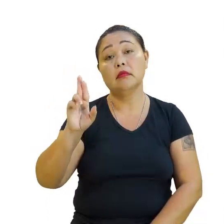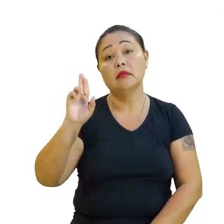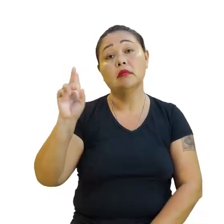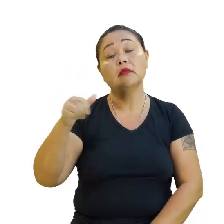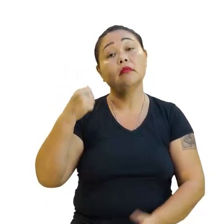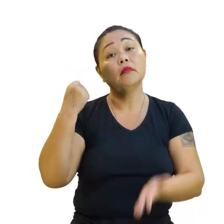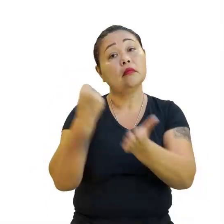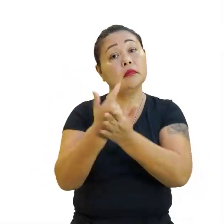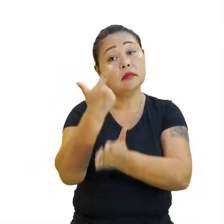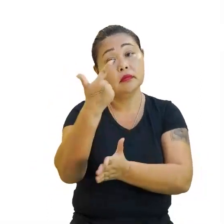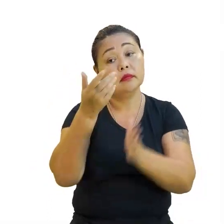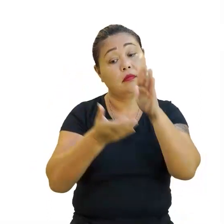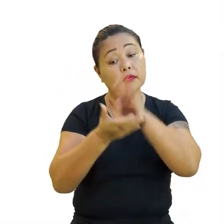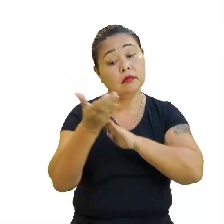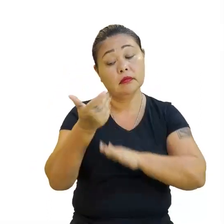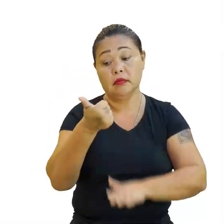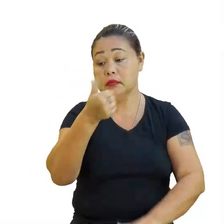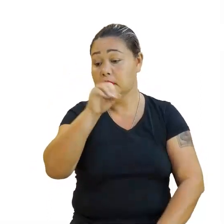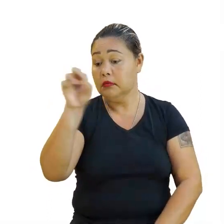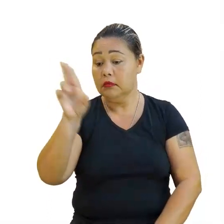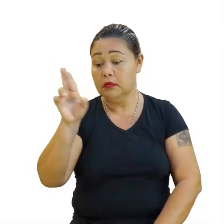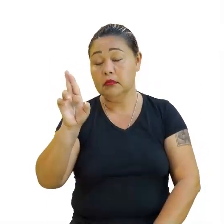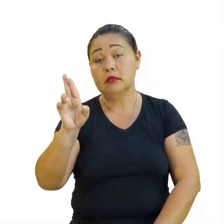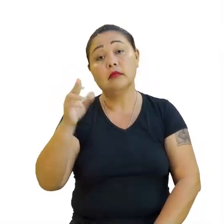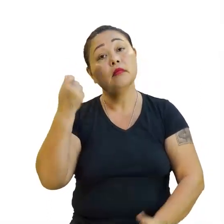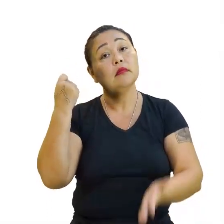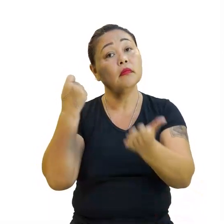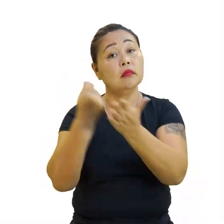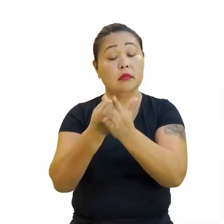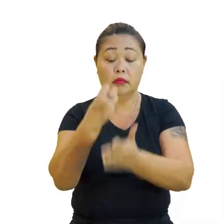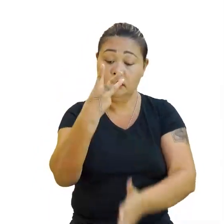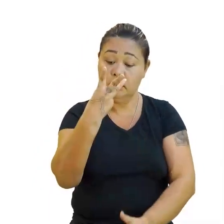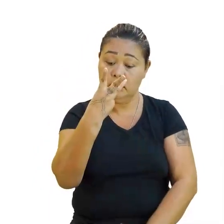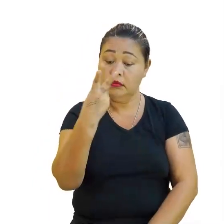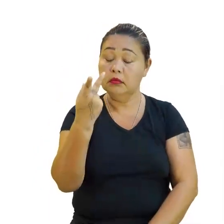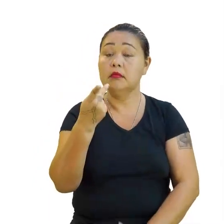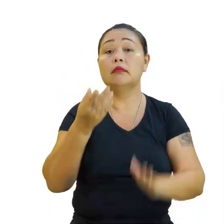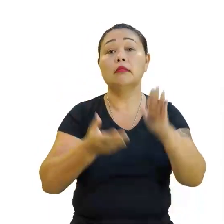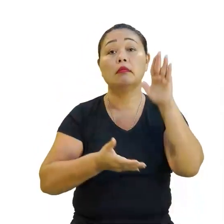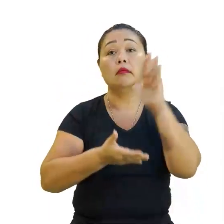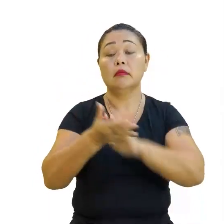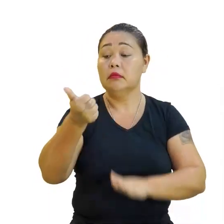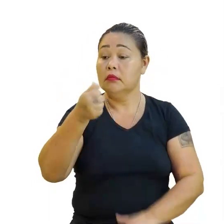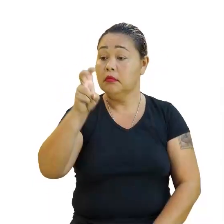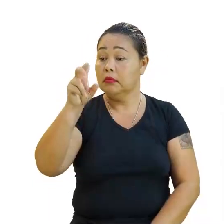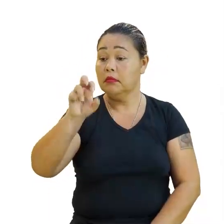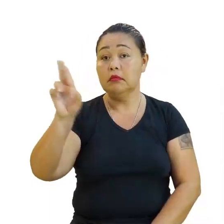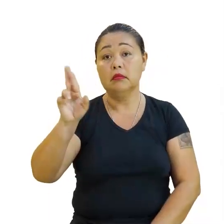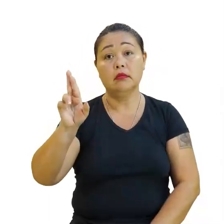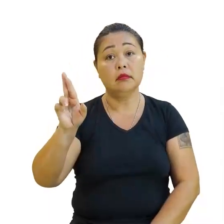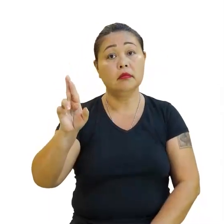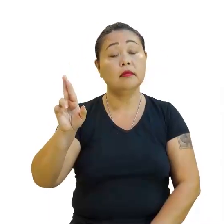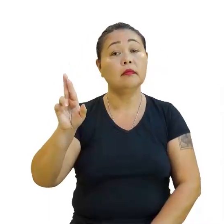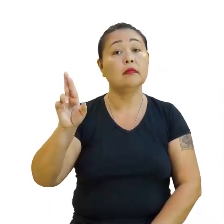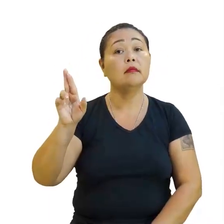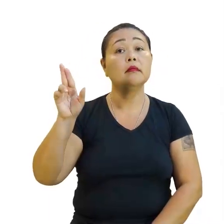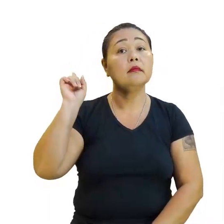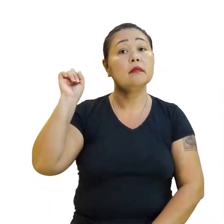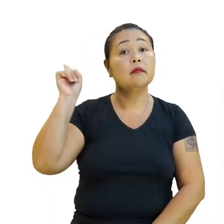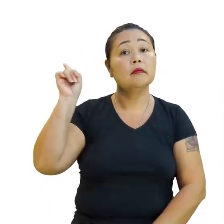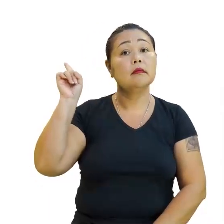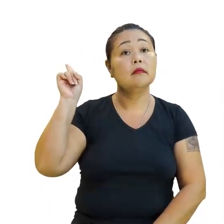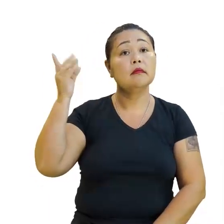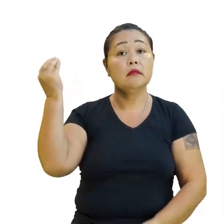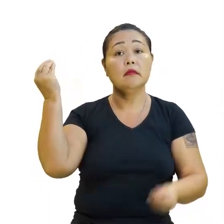compramos dois sapatos? 100 reais. 100 reais. Se comprarmos três pares de sapatos? 150 reais. 150 reais. Então, vamos